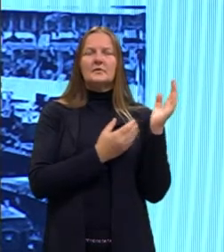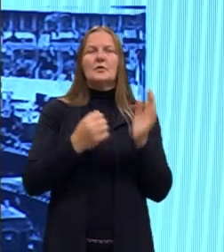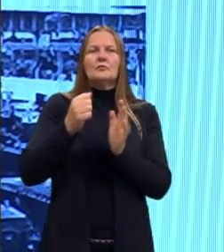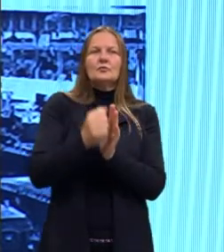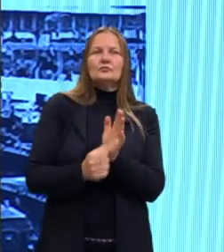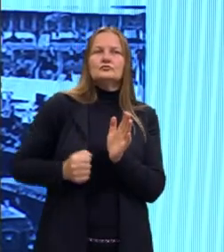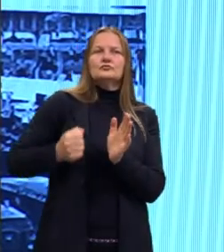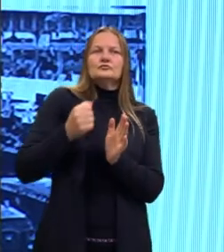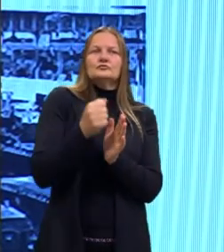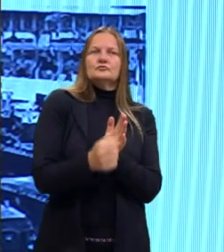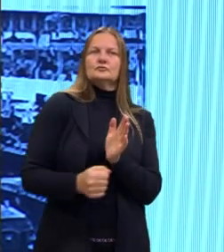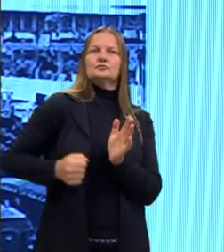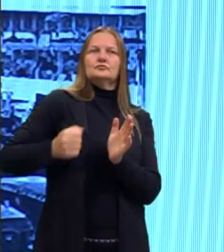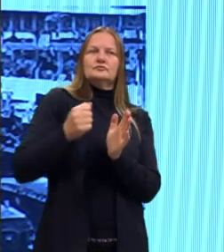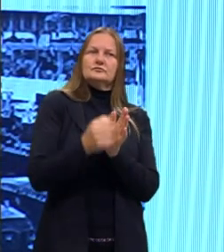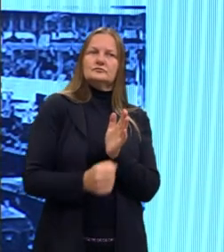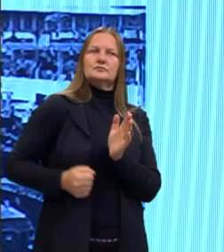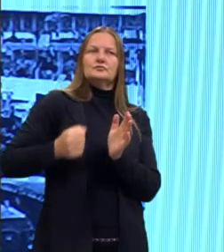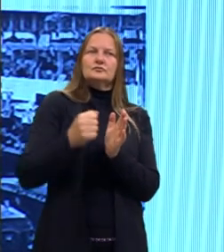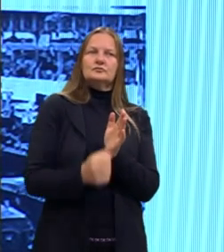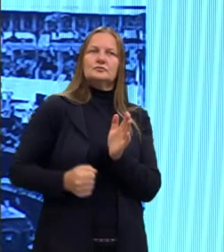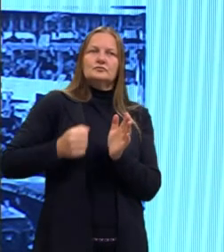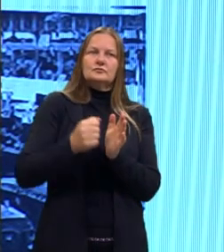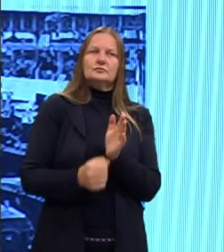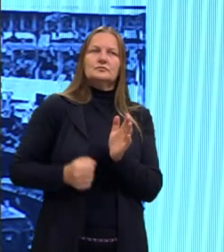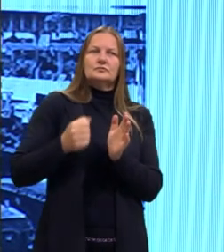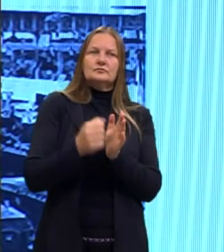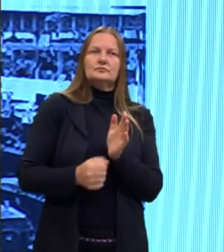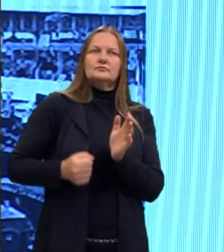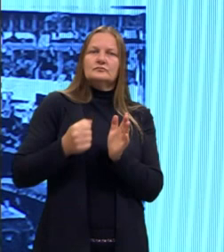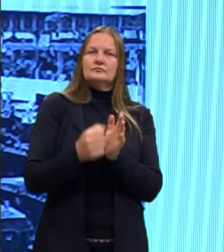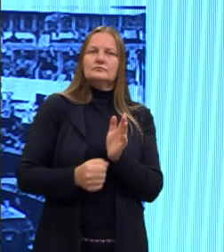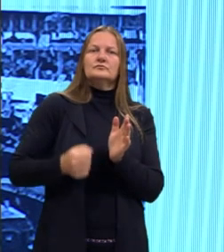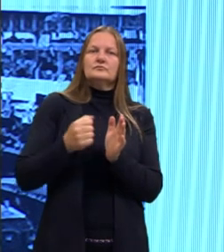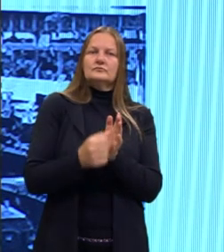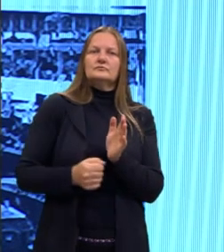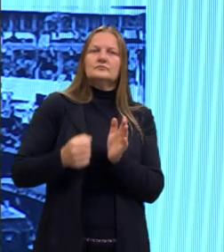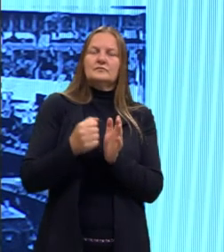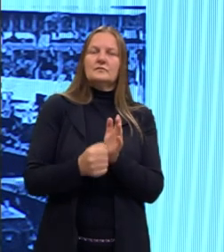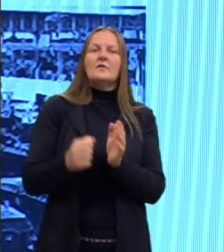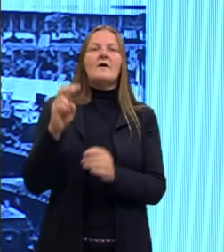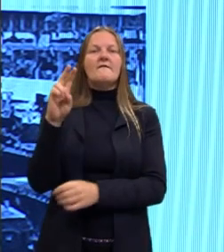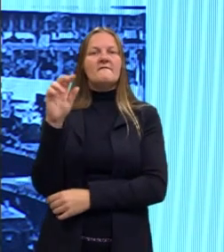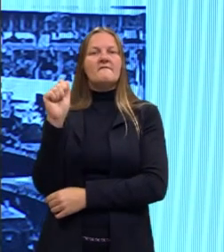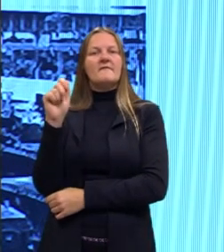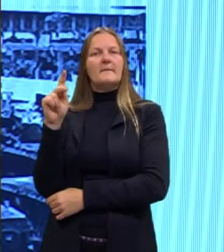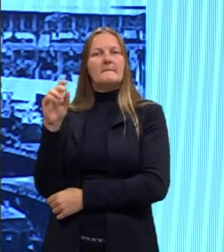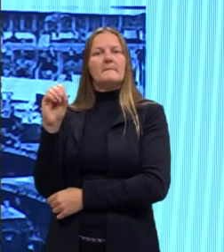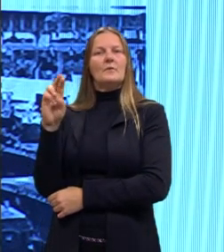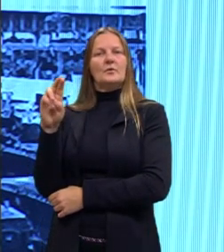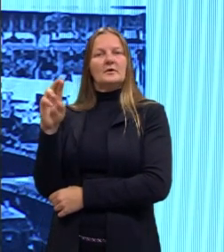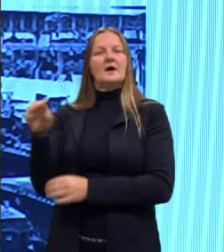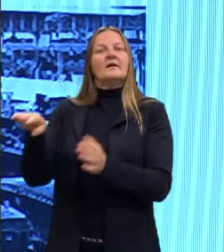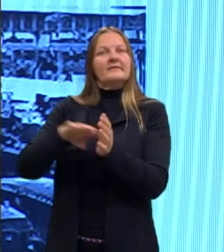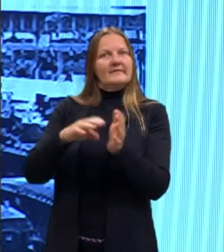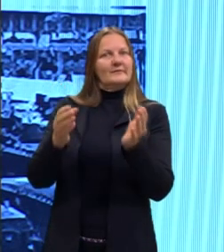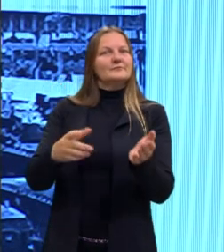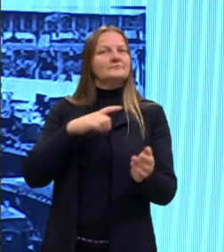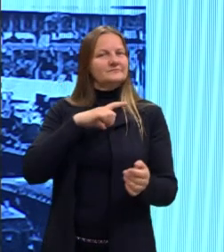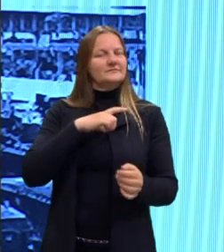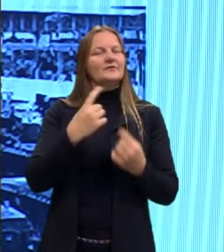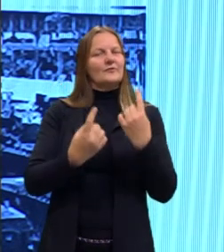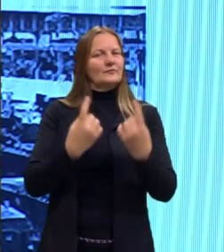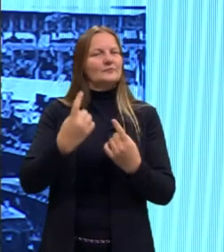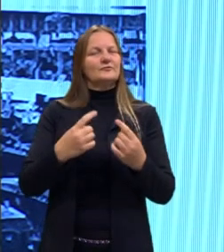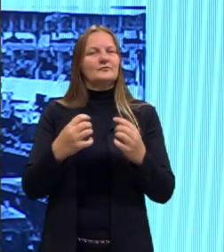Gurizada. Aqui ela está como sendo uma locomotiva a vapor e ela, ela, até hoje, né? Foi